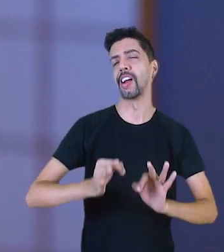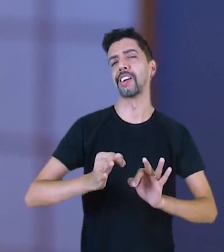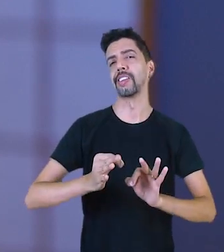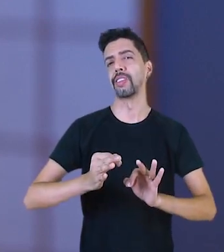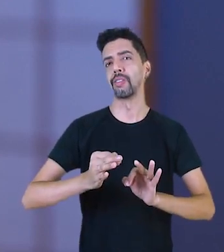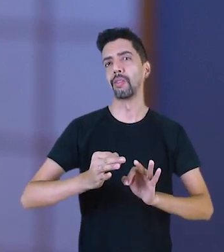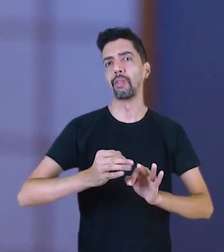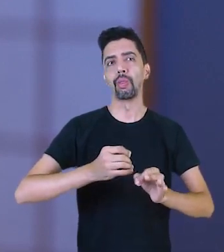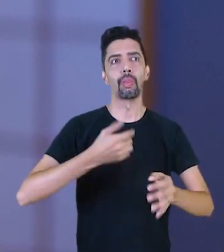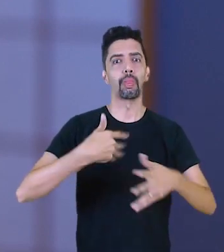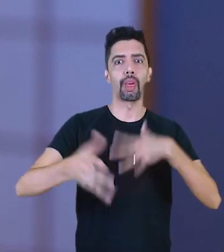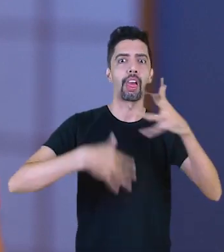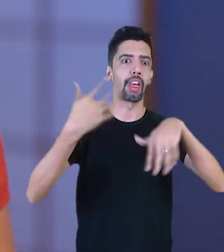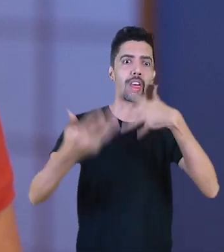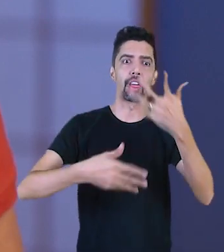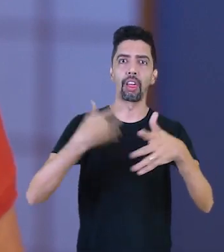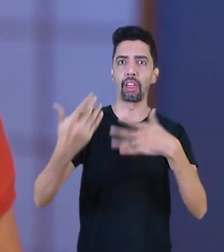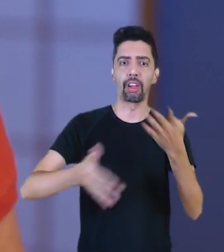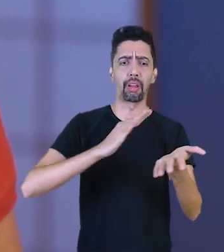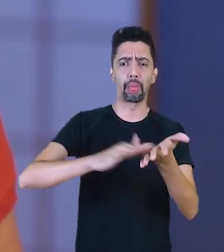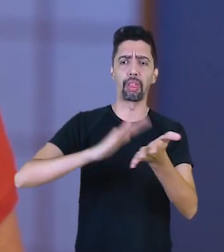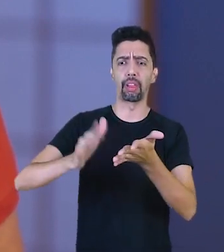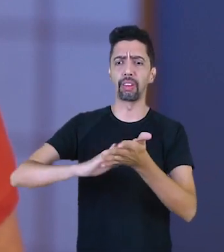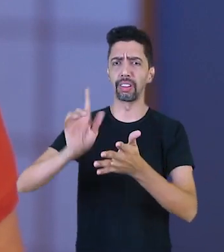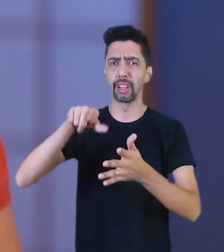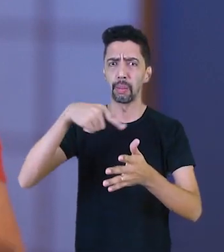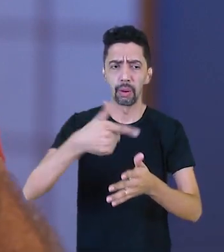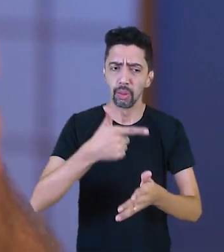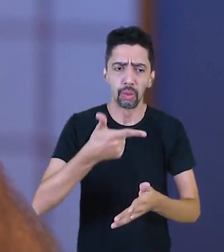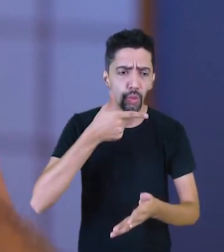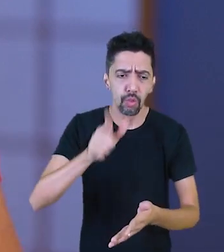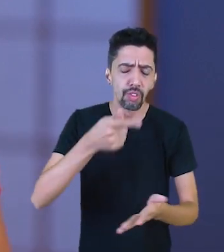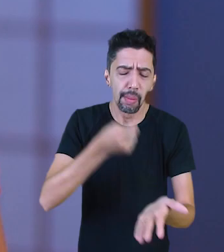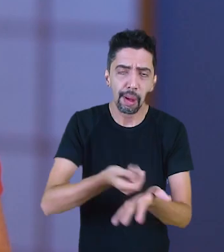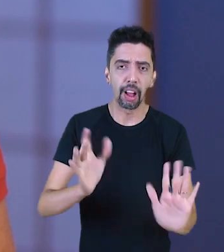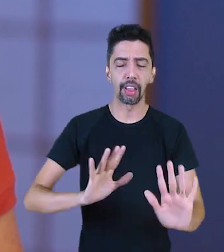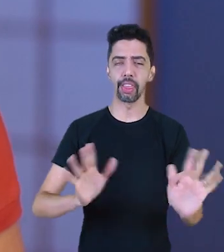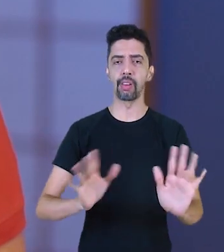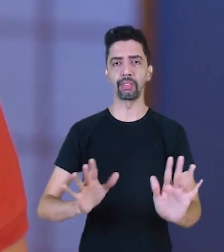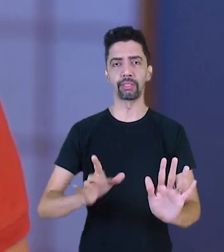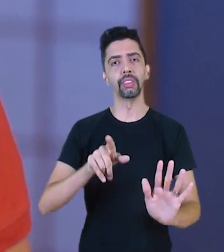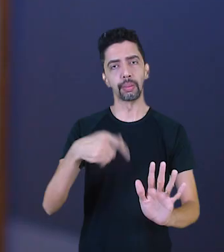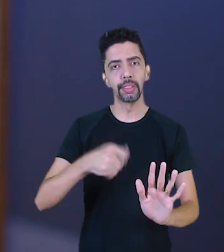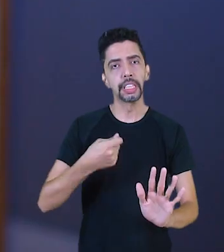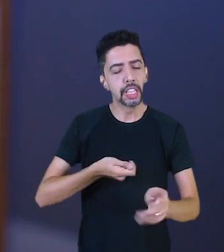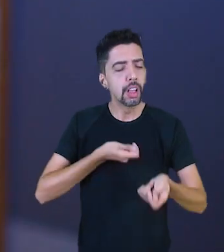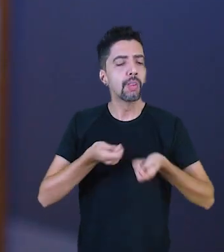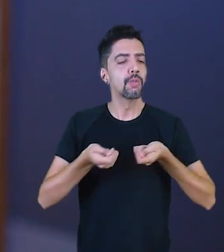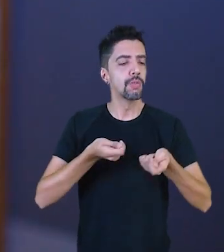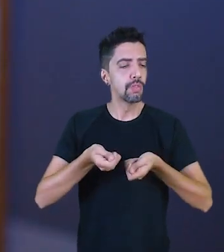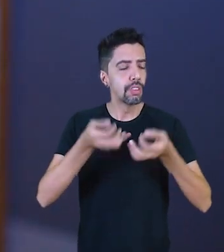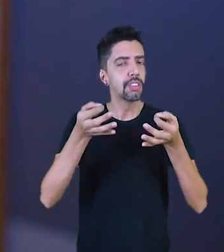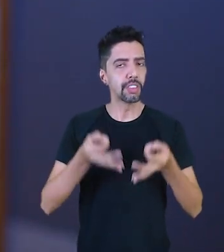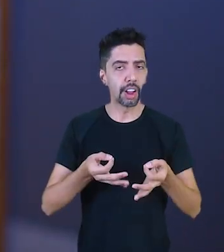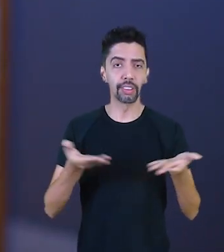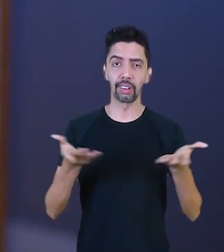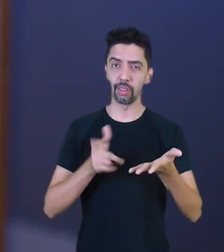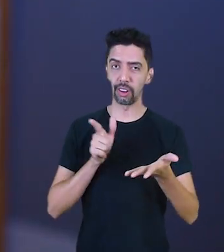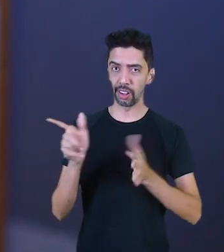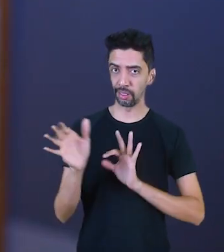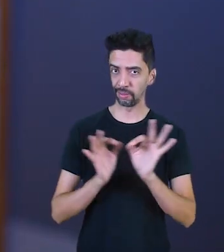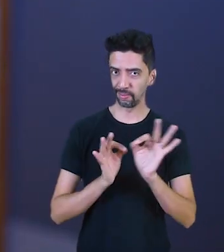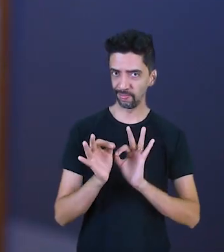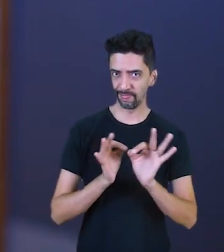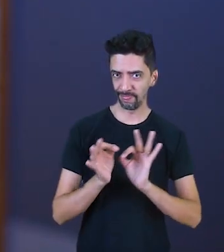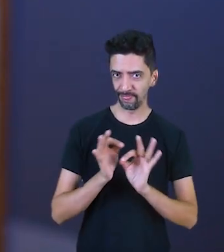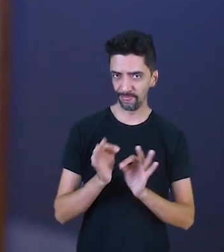controle, as rédeas de como ter uma dívida saudável e sustentável. Eu preparei para você cinco